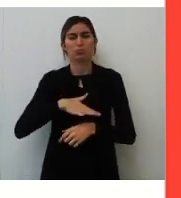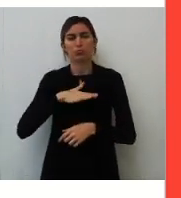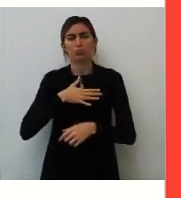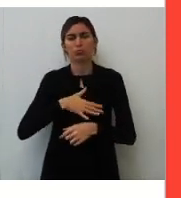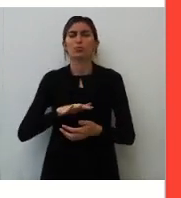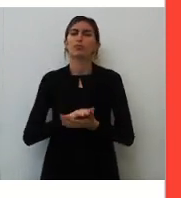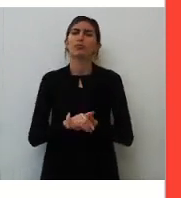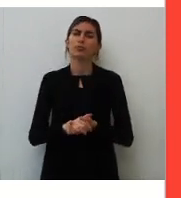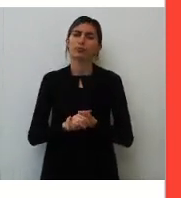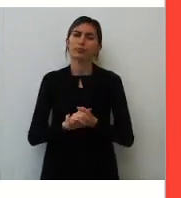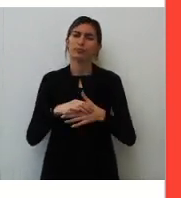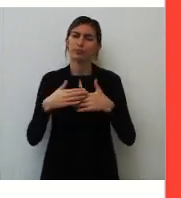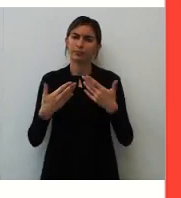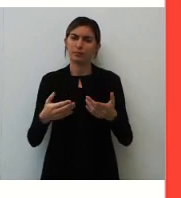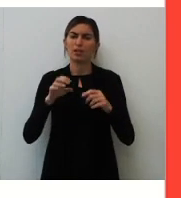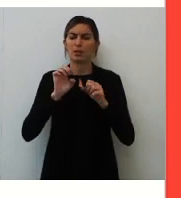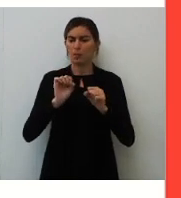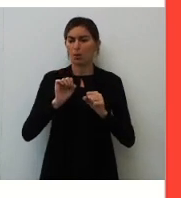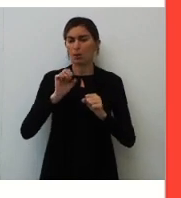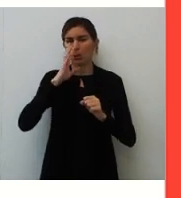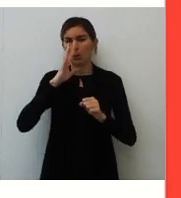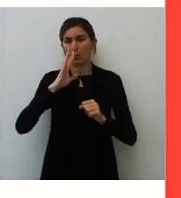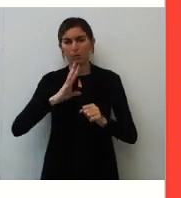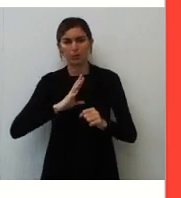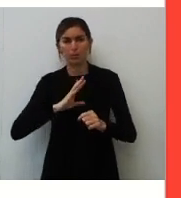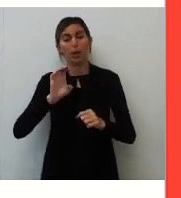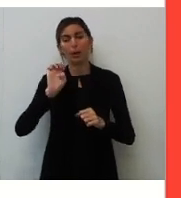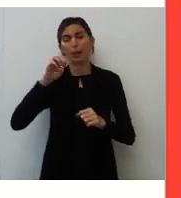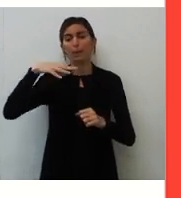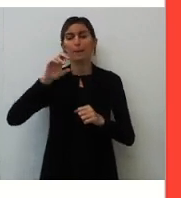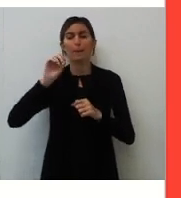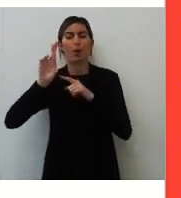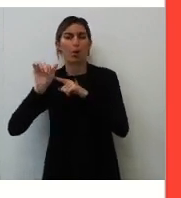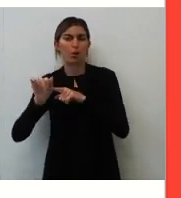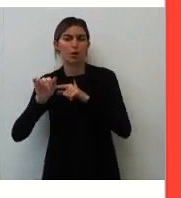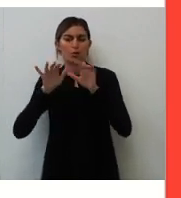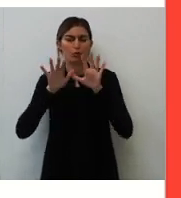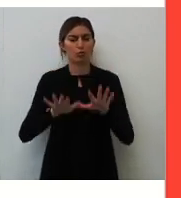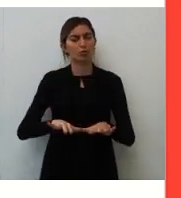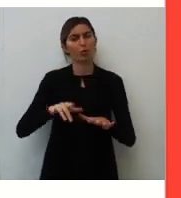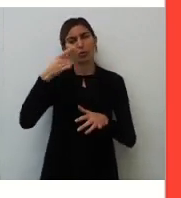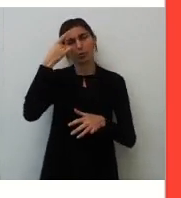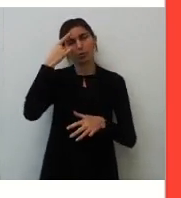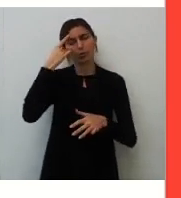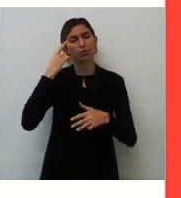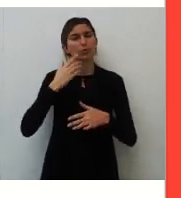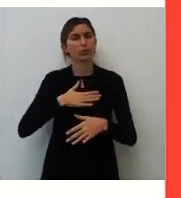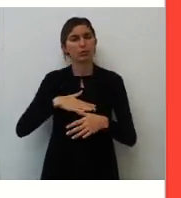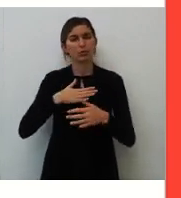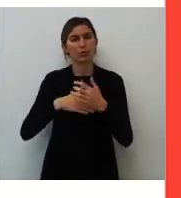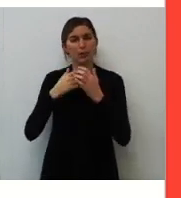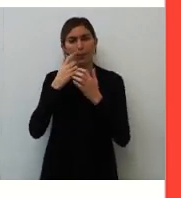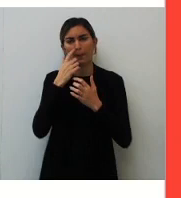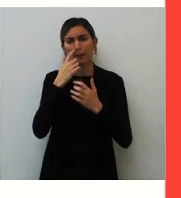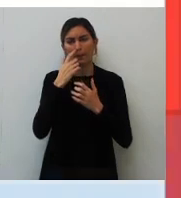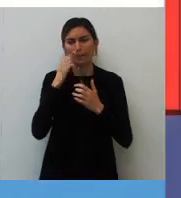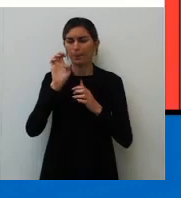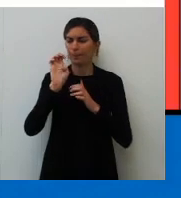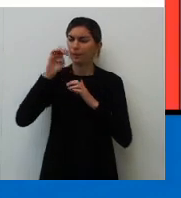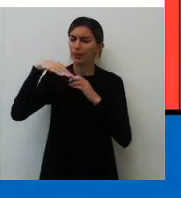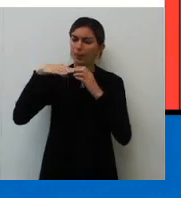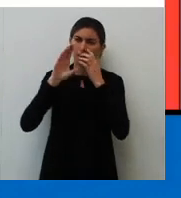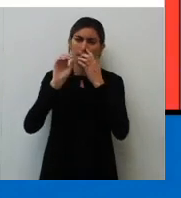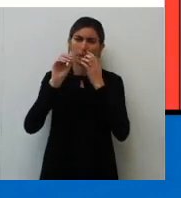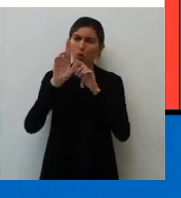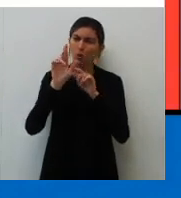tranquila. E podem acusar-me, embora estou com a consciência tranquila. Esse embora